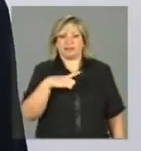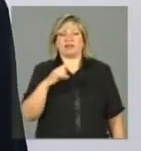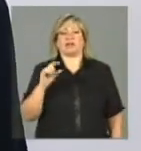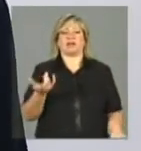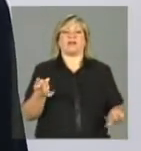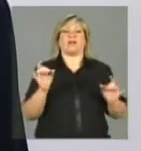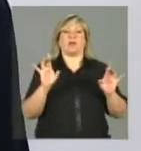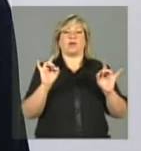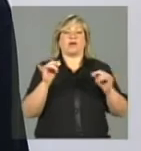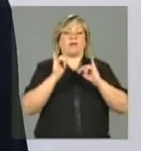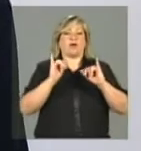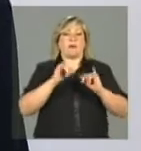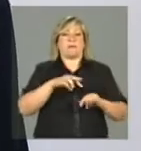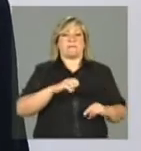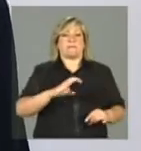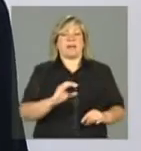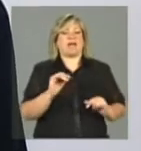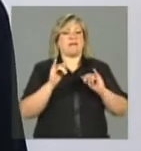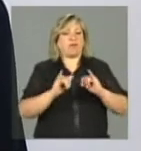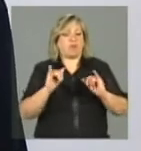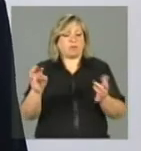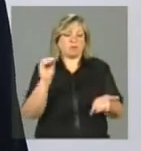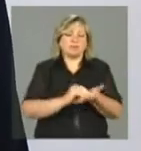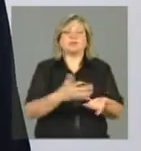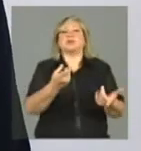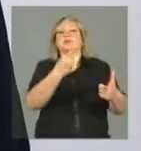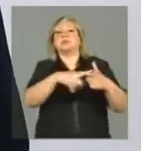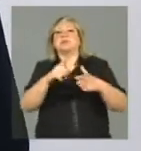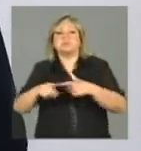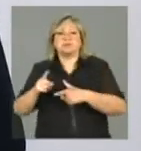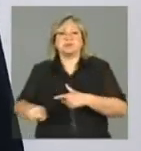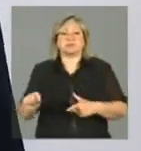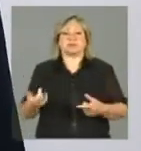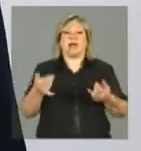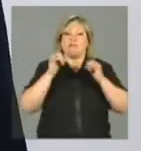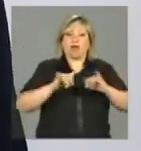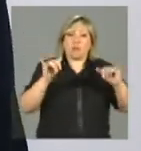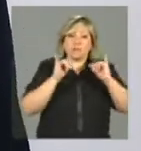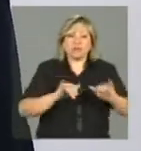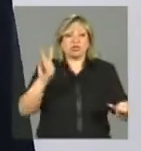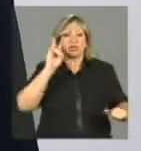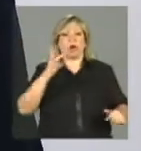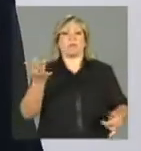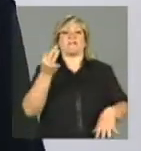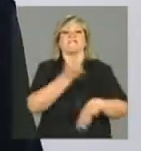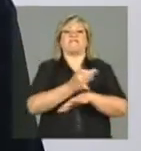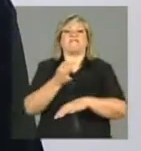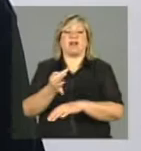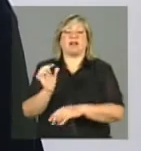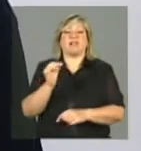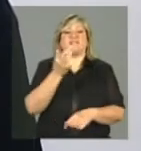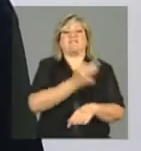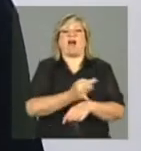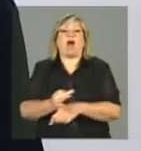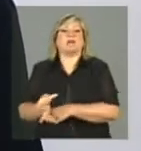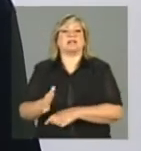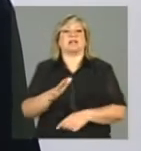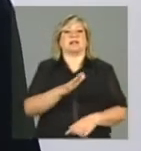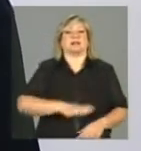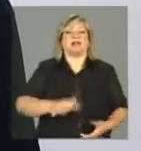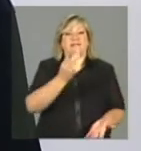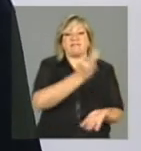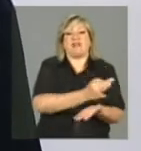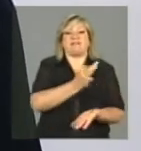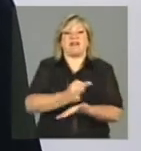informação do MEC registrando as vulnerabilidades, as informações sobre a frequência escolar, a qualidade da informação no